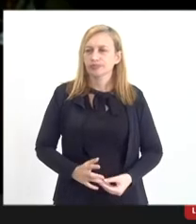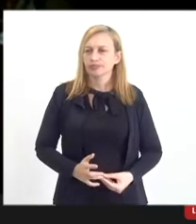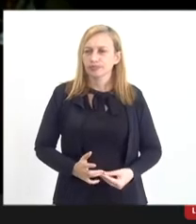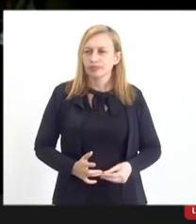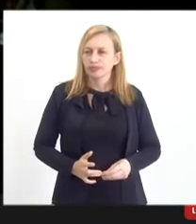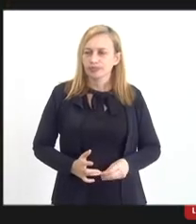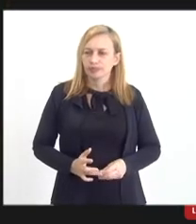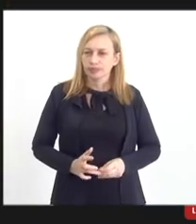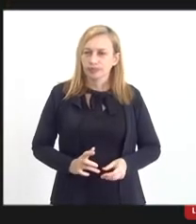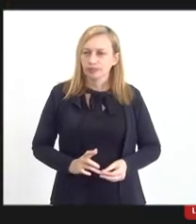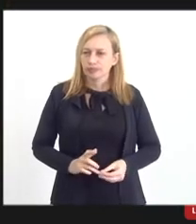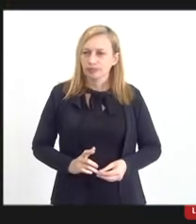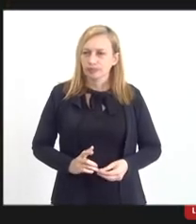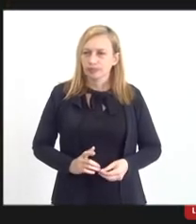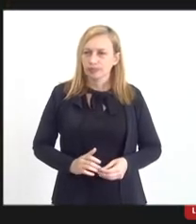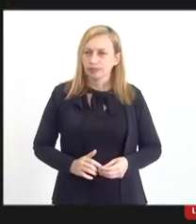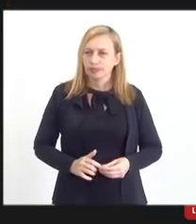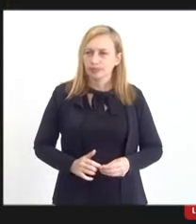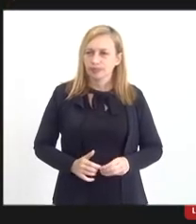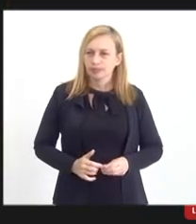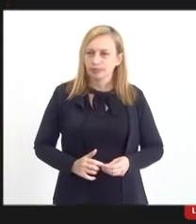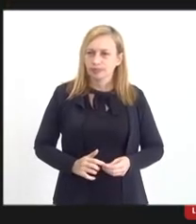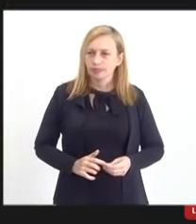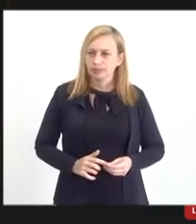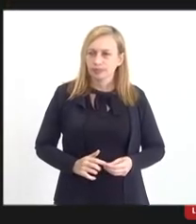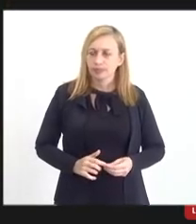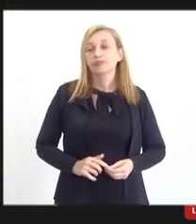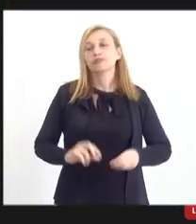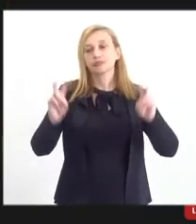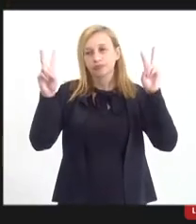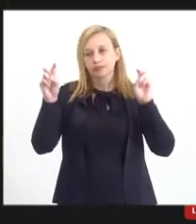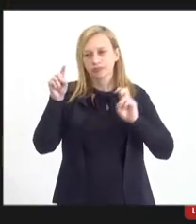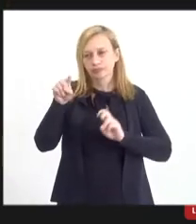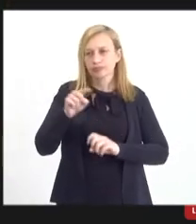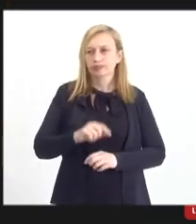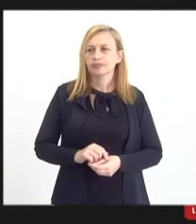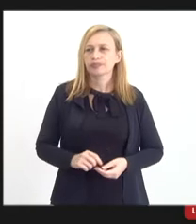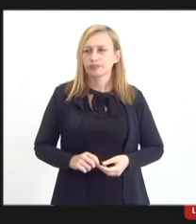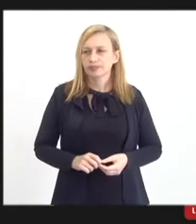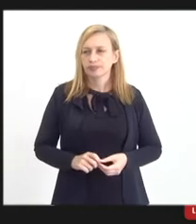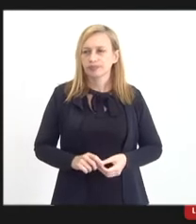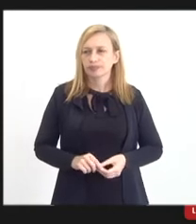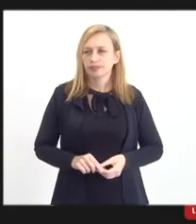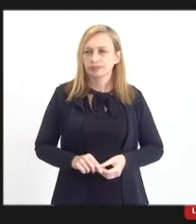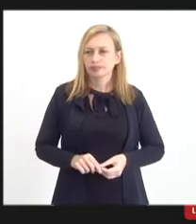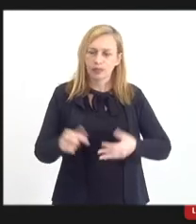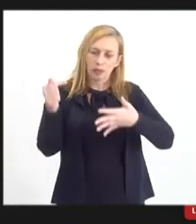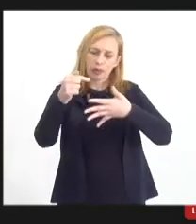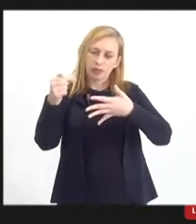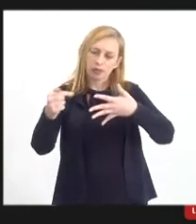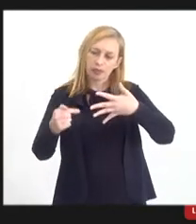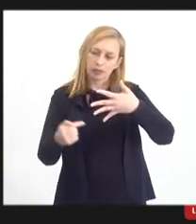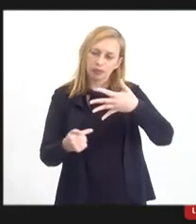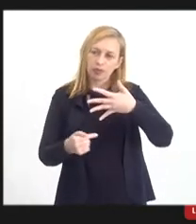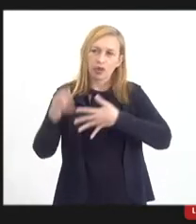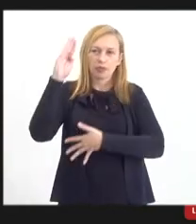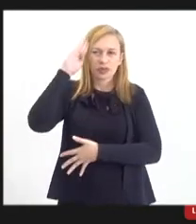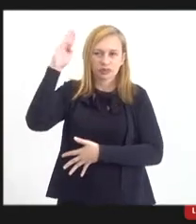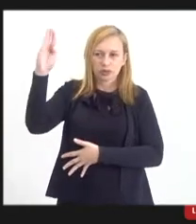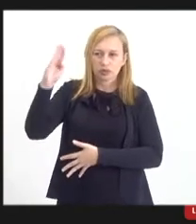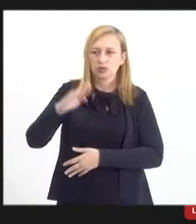eu acho que assim, fica aqui, nessa questão que foram pontuadas, principalmente